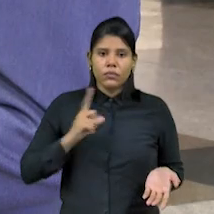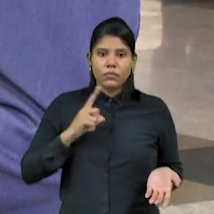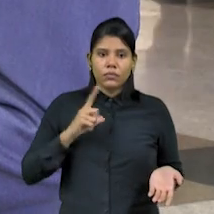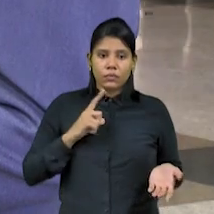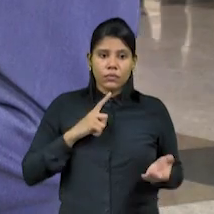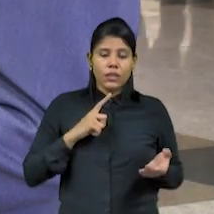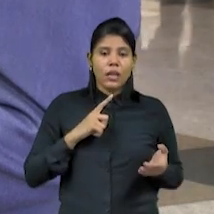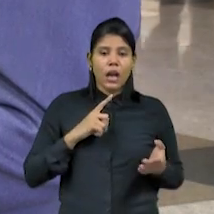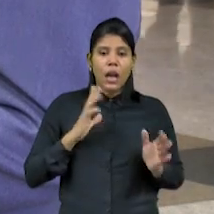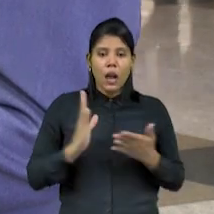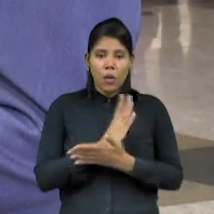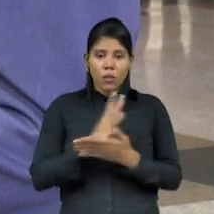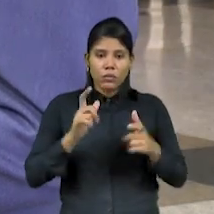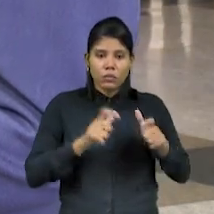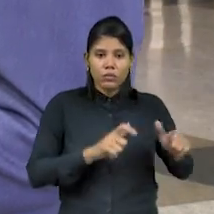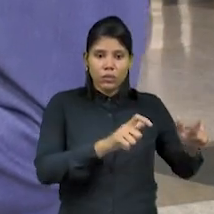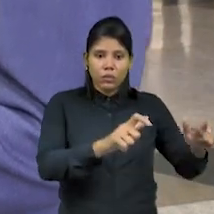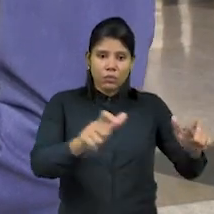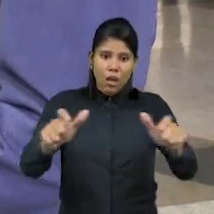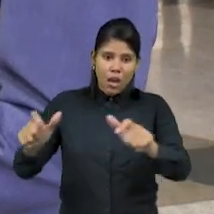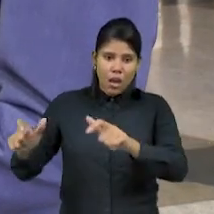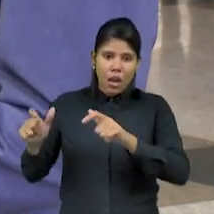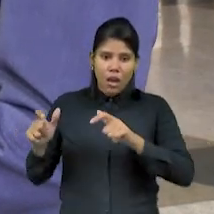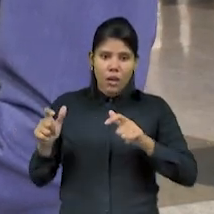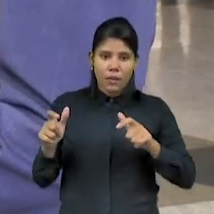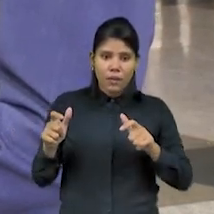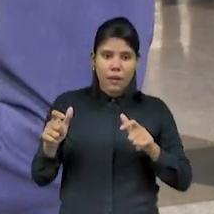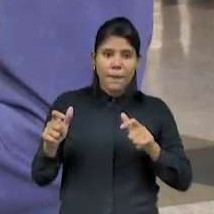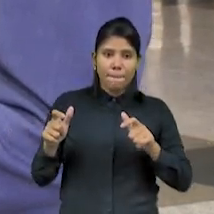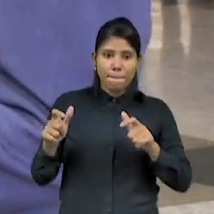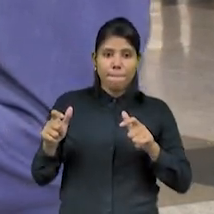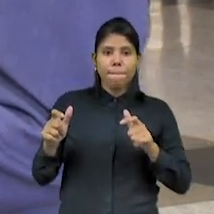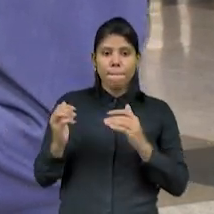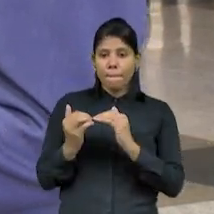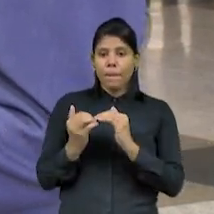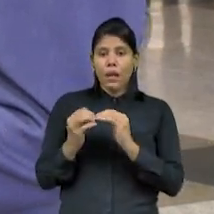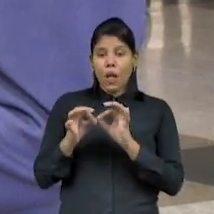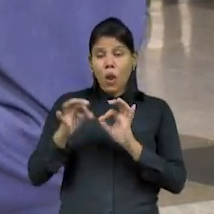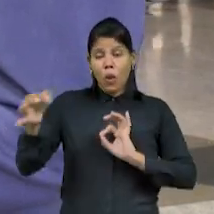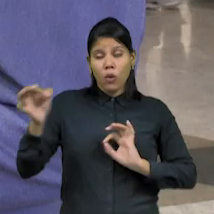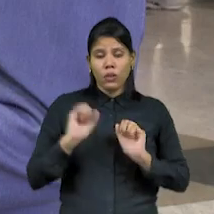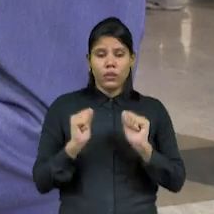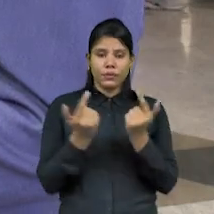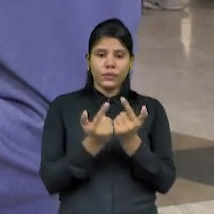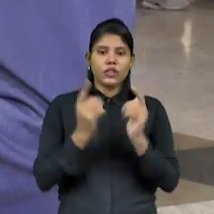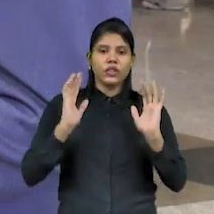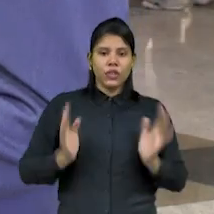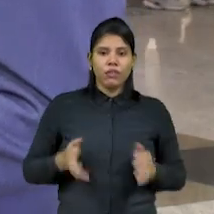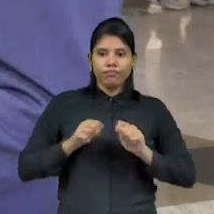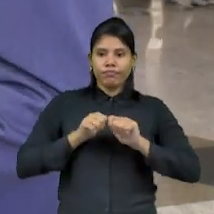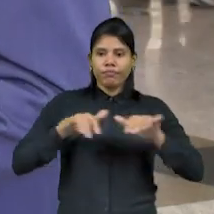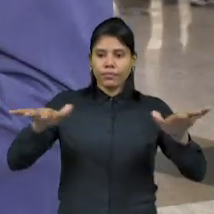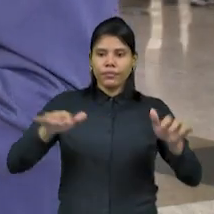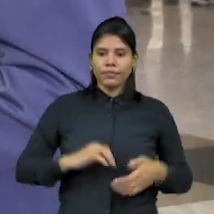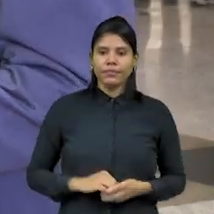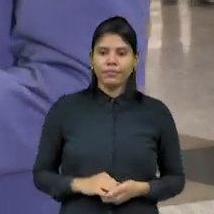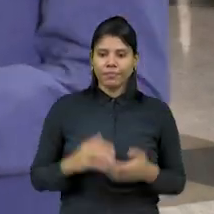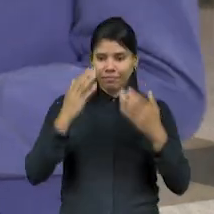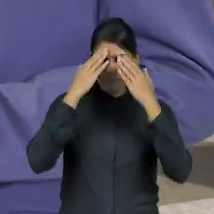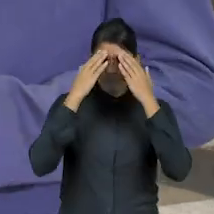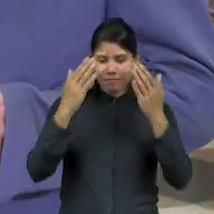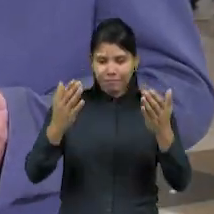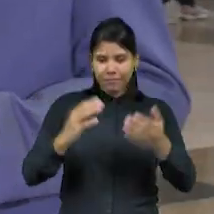que não fazem parte desse perímetro da Assembleia. Já está ganhando uma proporção muito boa. Obrigado, Tamir. Sucesso